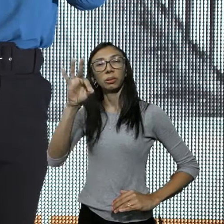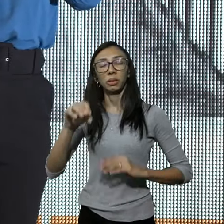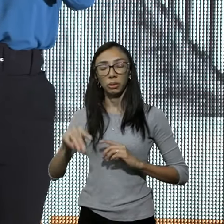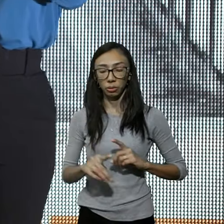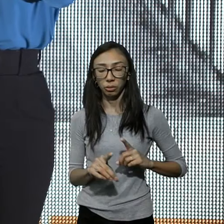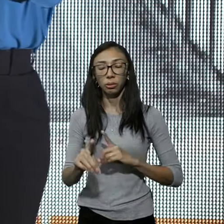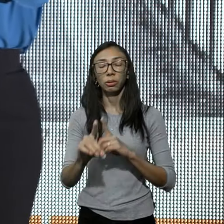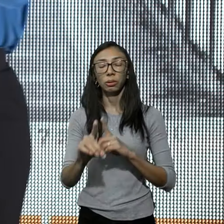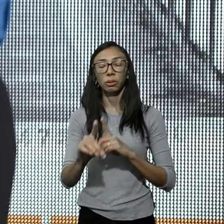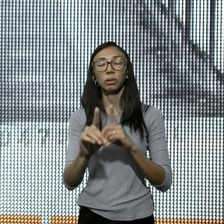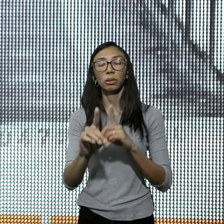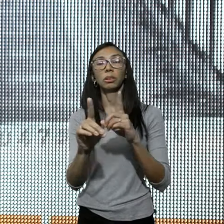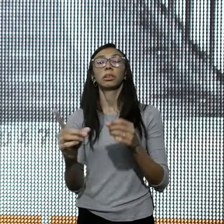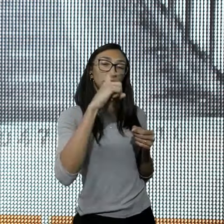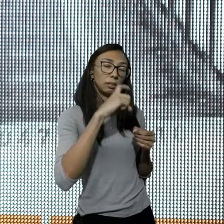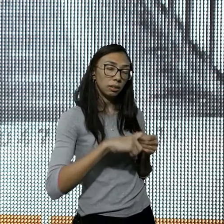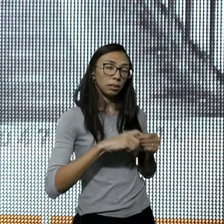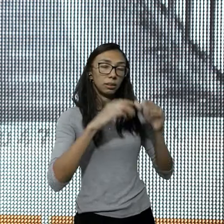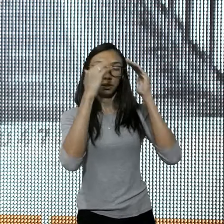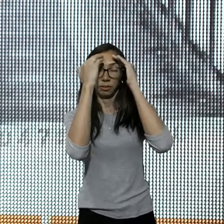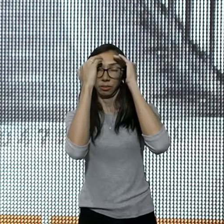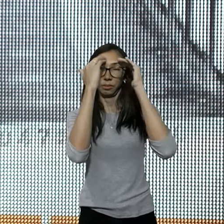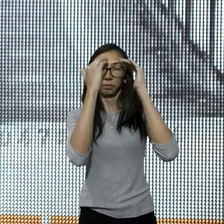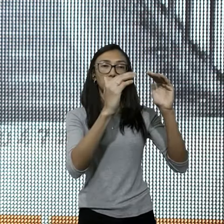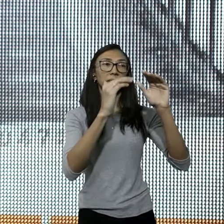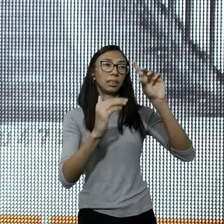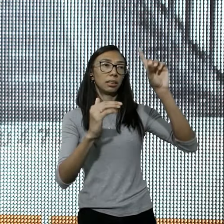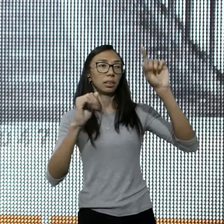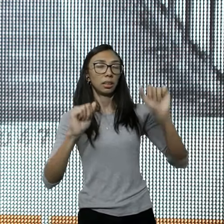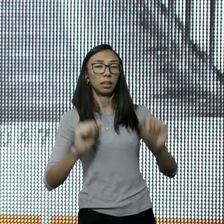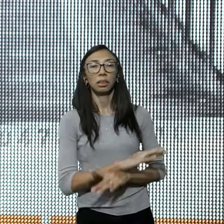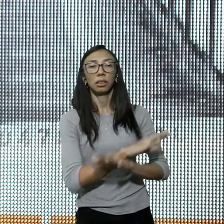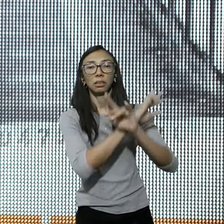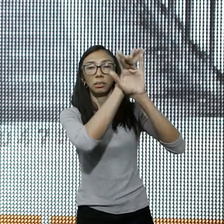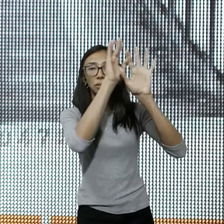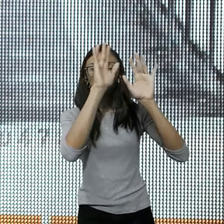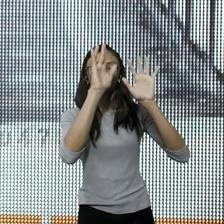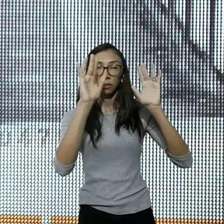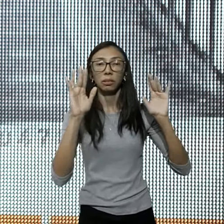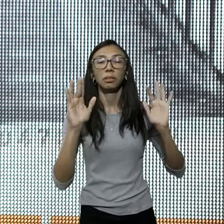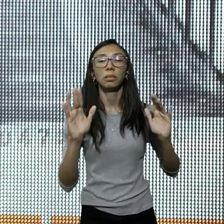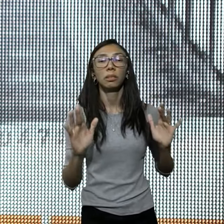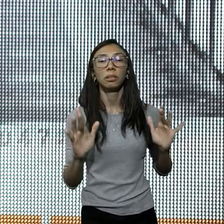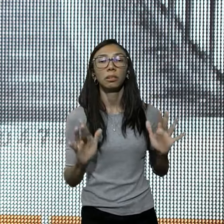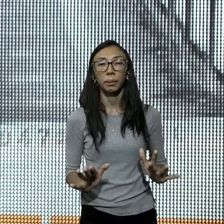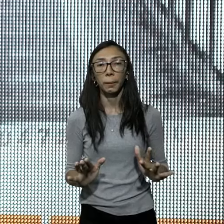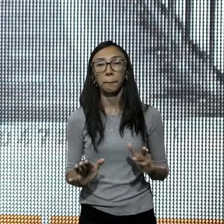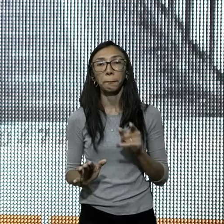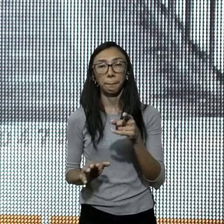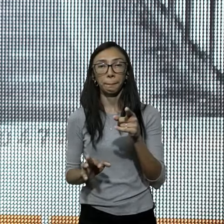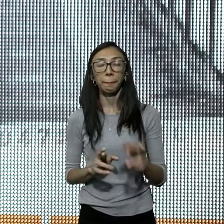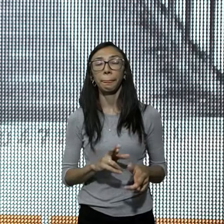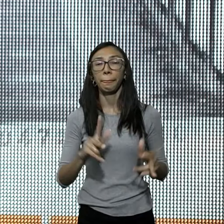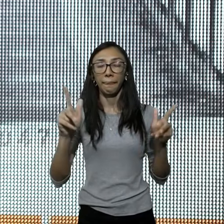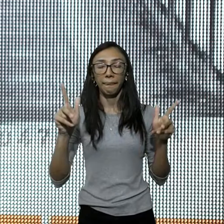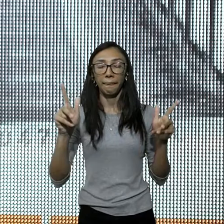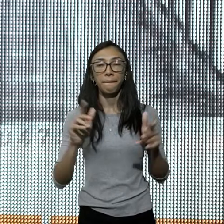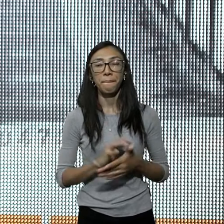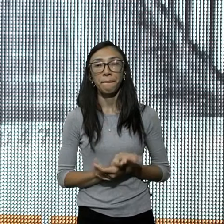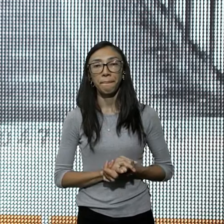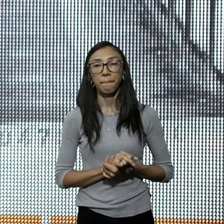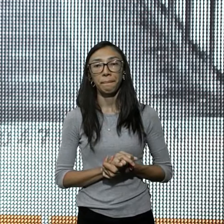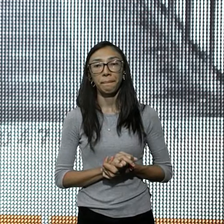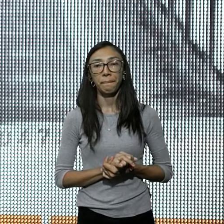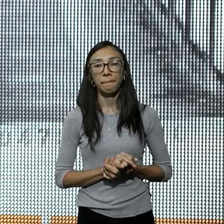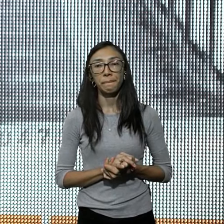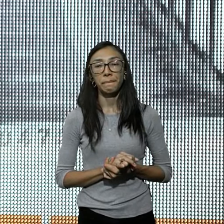discípulo, de voltar, e de viver, para a glória de Deus, isso vai fazer, de você, alguém diferente, alguém, que não